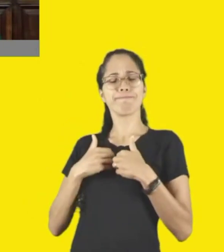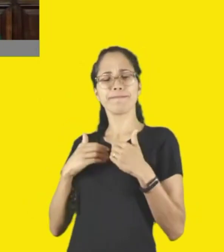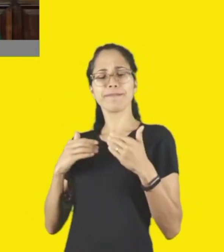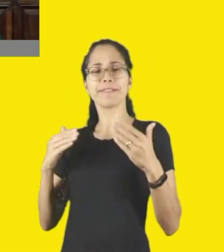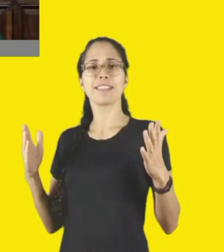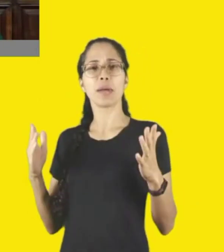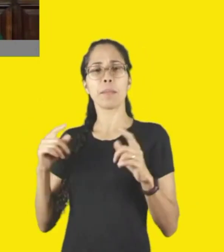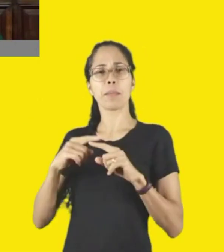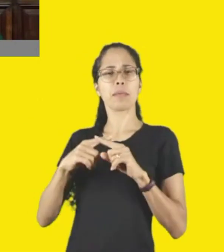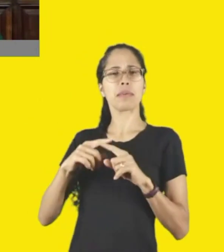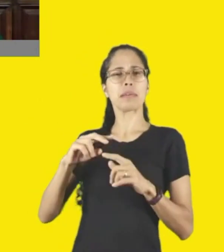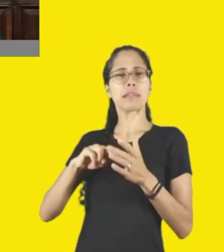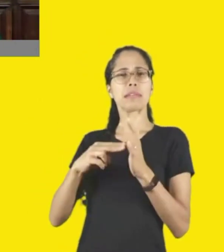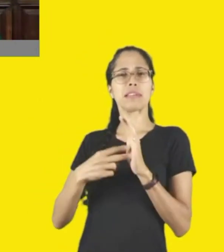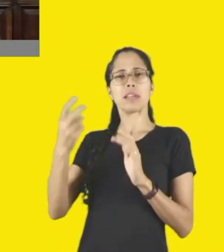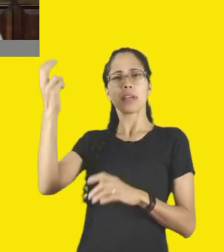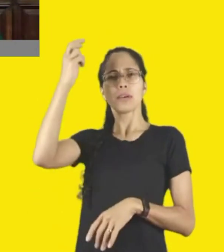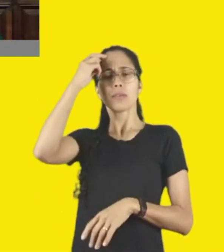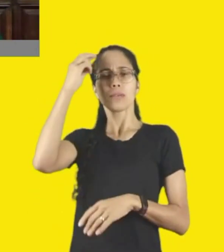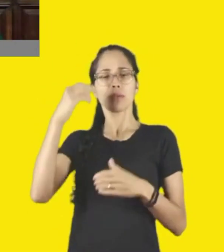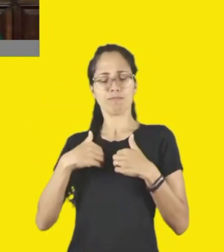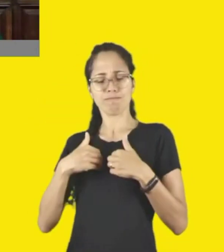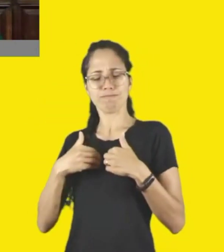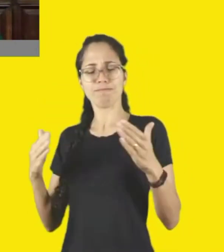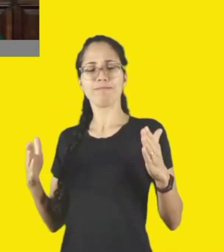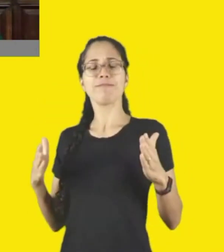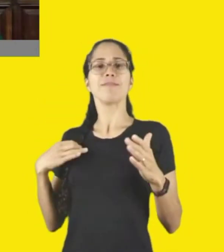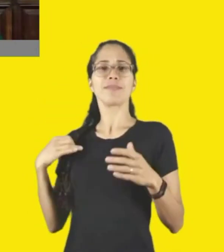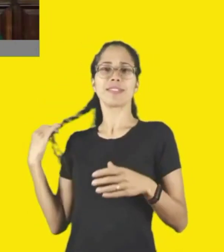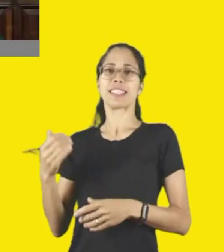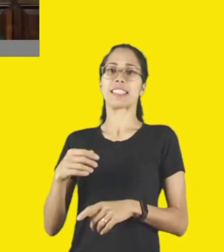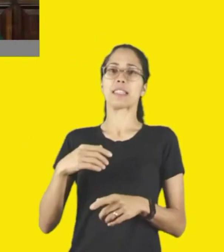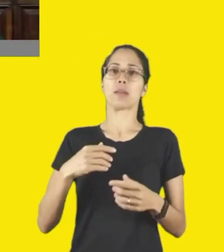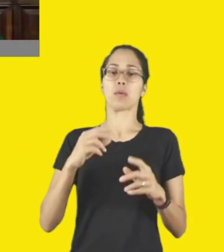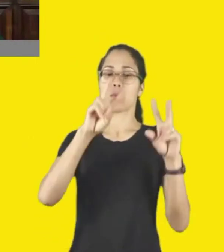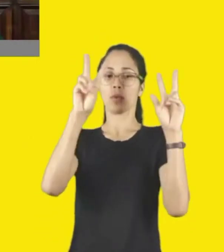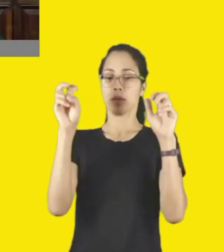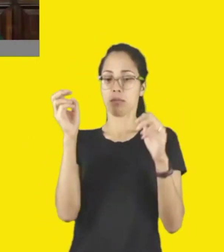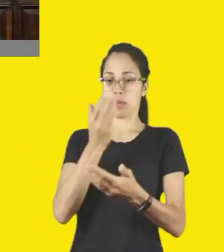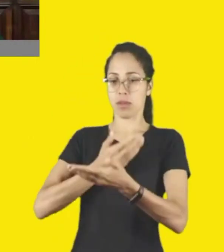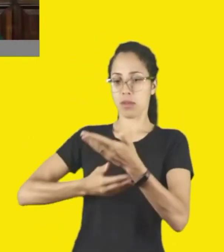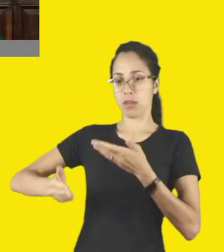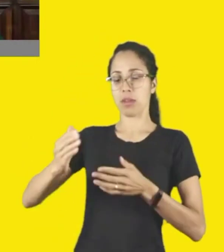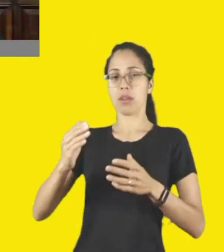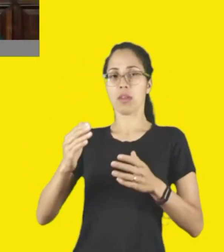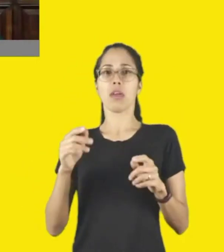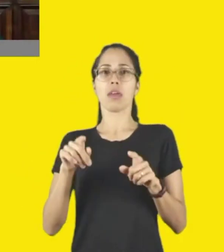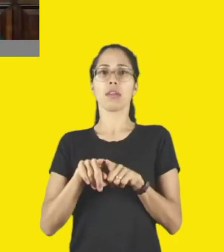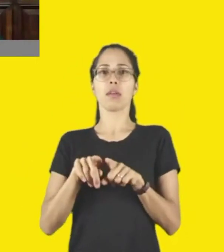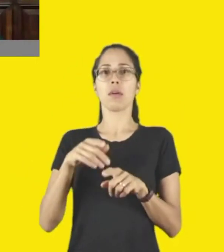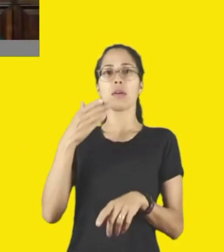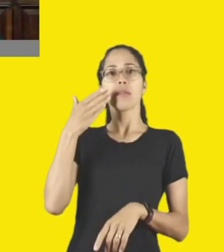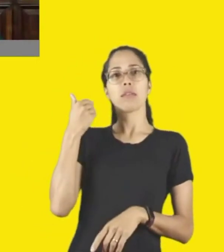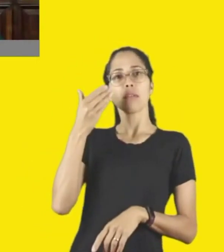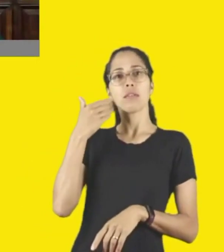muita entrega, então eu acho que quando a gente fala de circular, a gente fala de fomentar e a gente fala de formar e esses